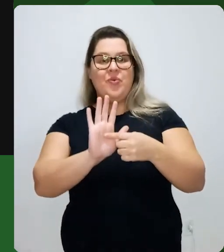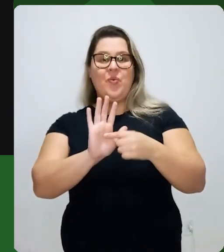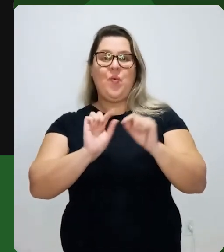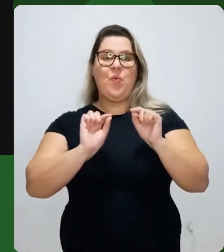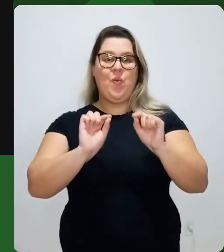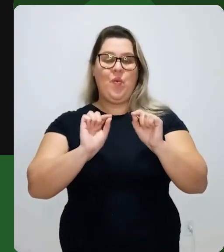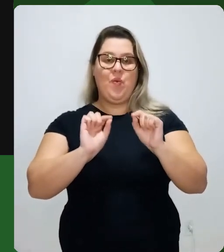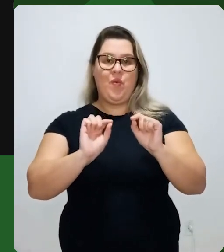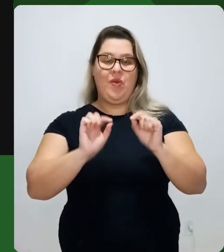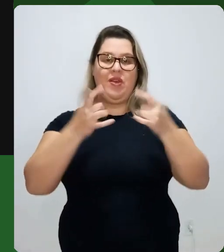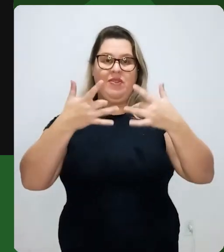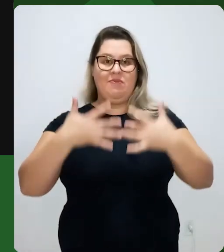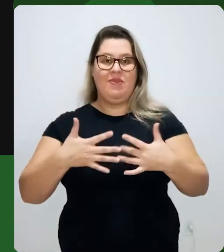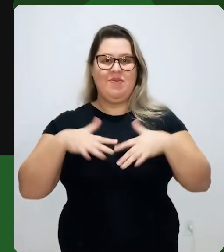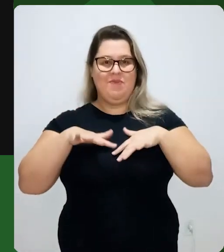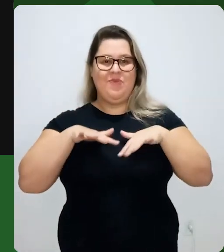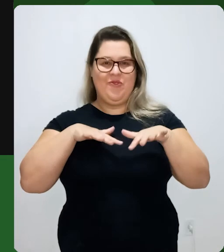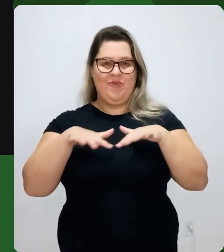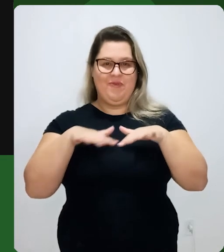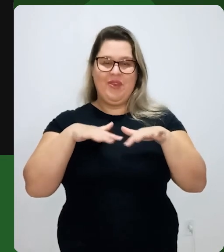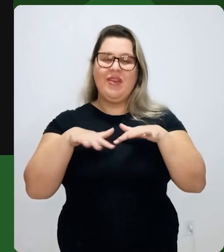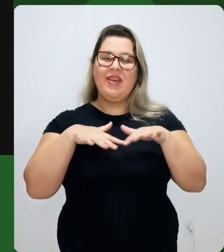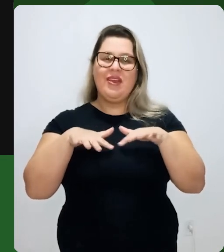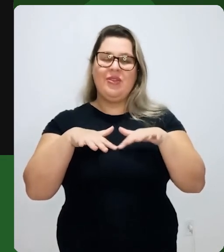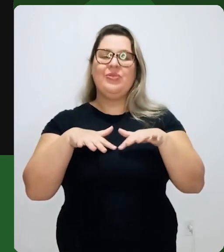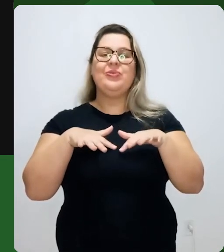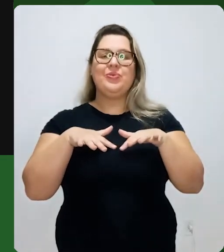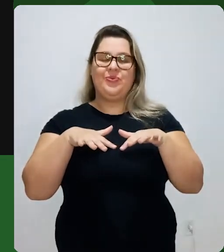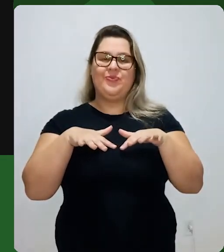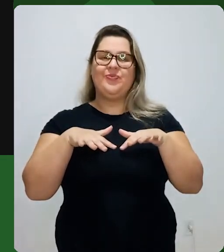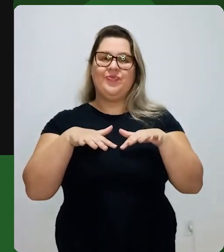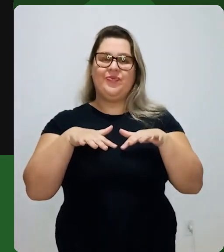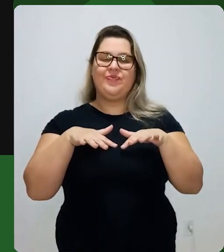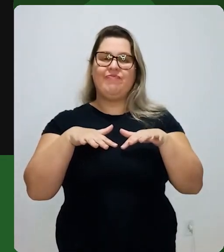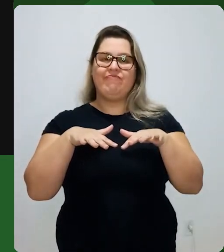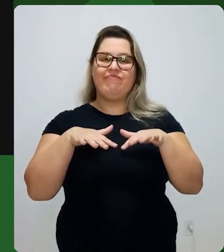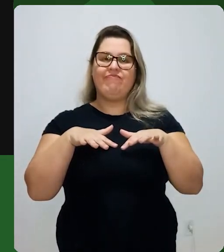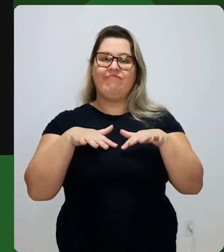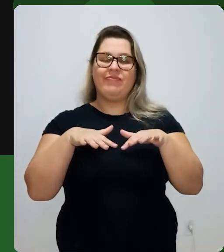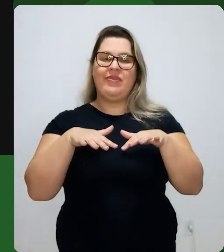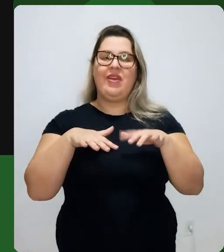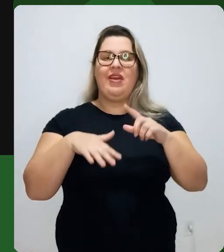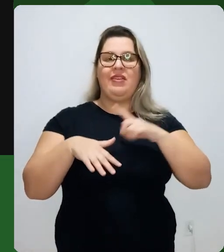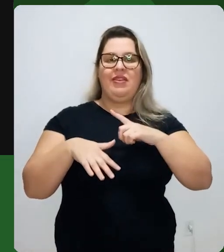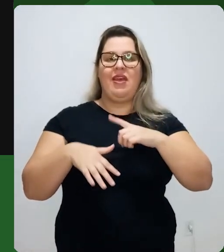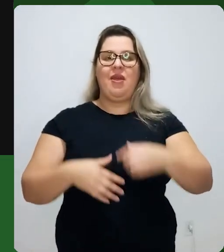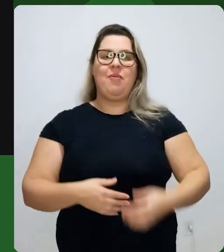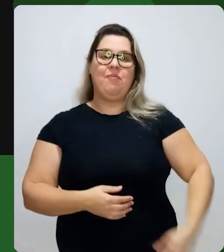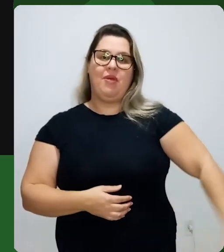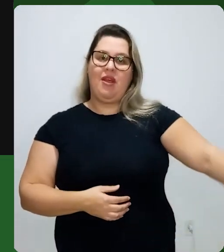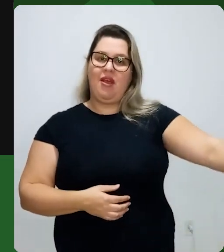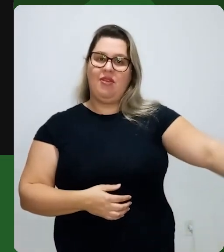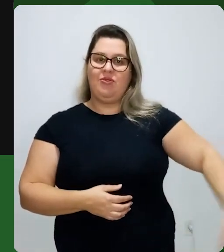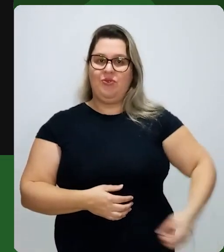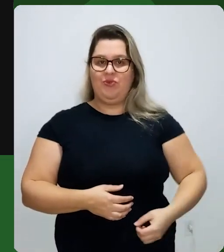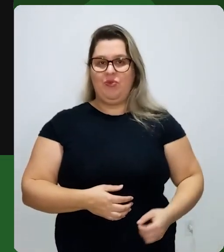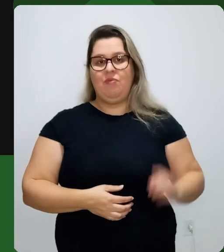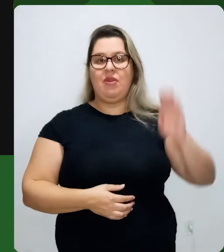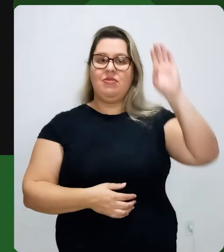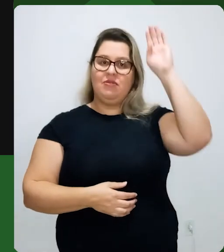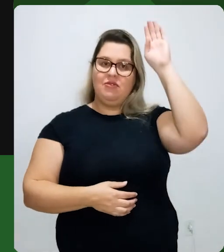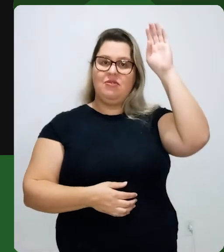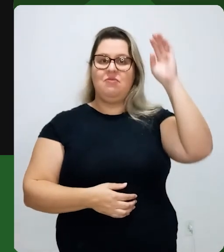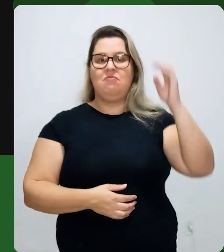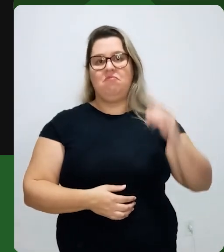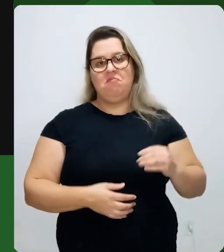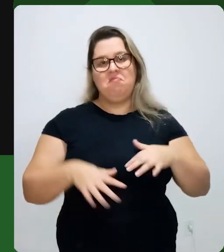mostrar que quando a gente fala de movimento, conforme a gente vai trazendo esse braço e movimento pra